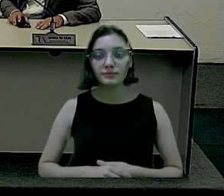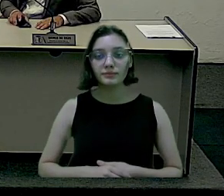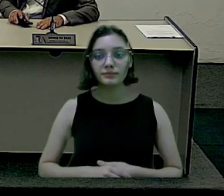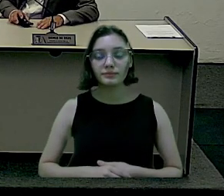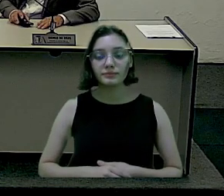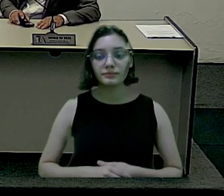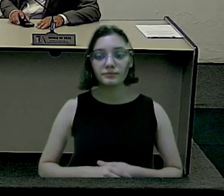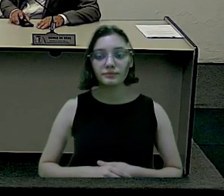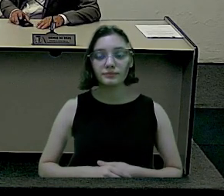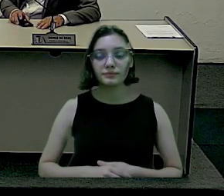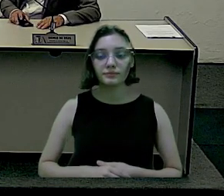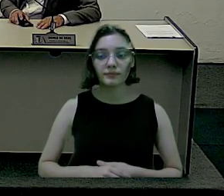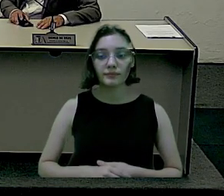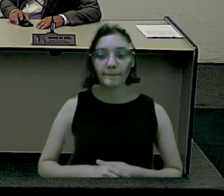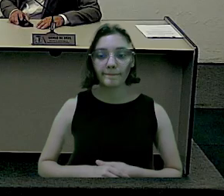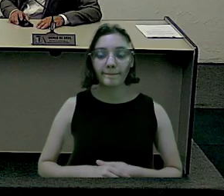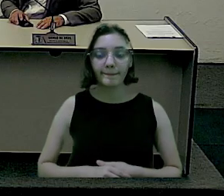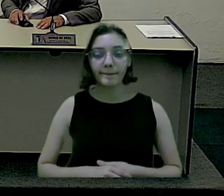Alvo.